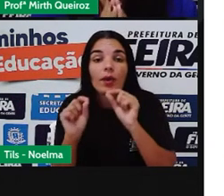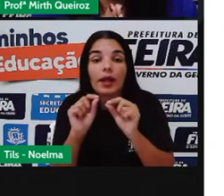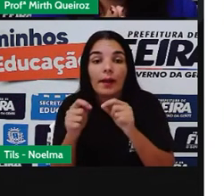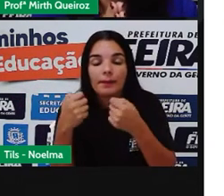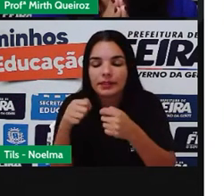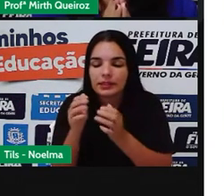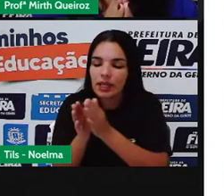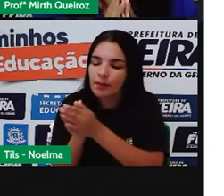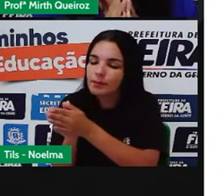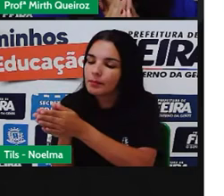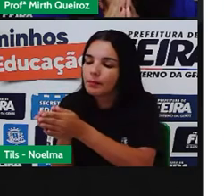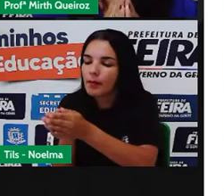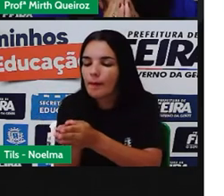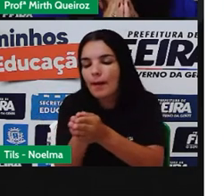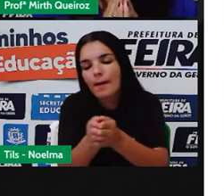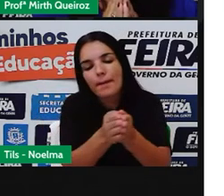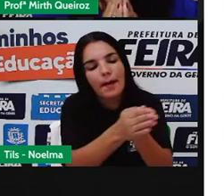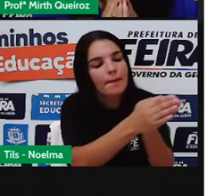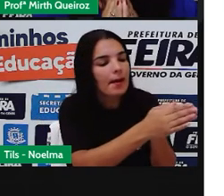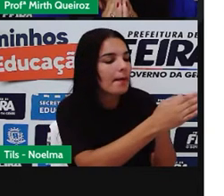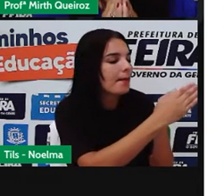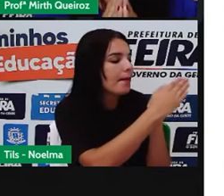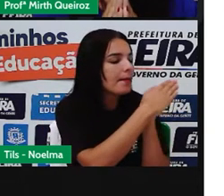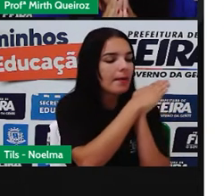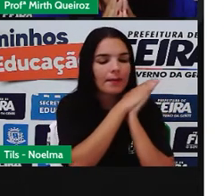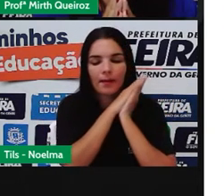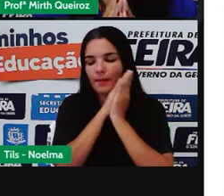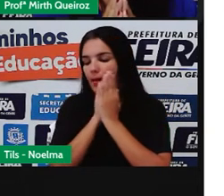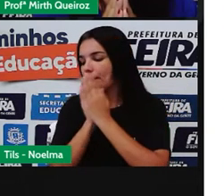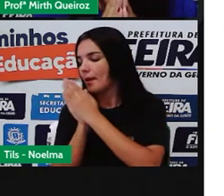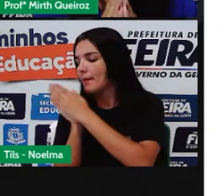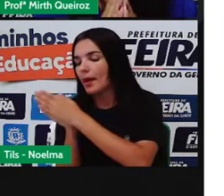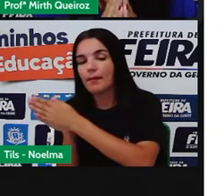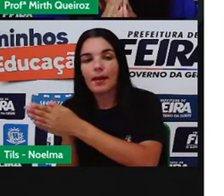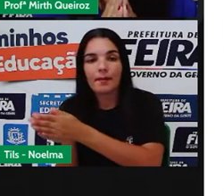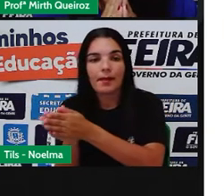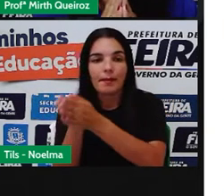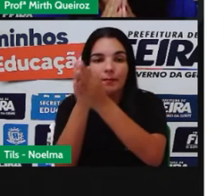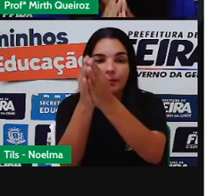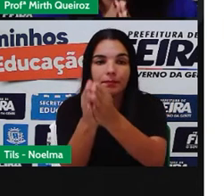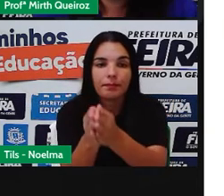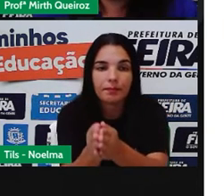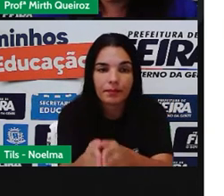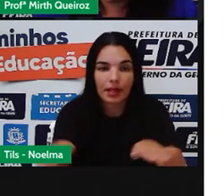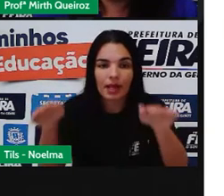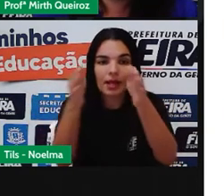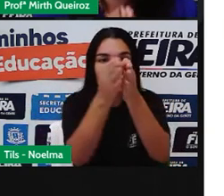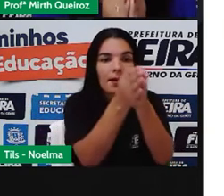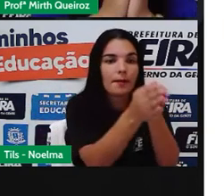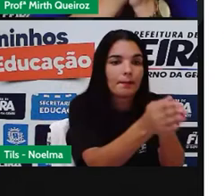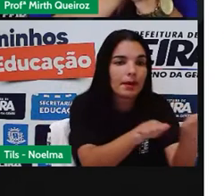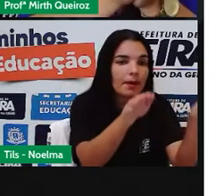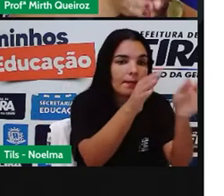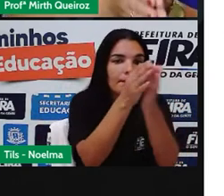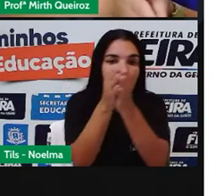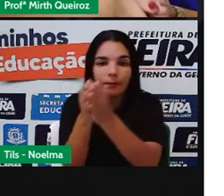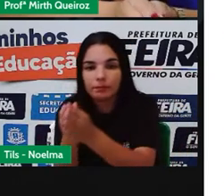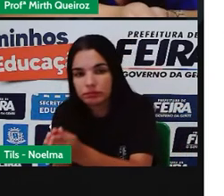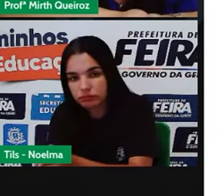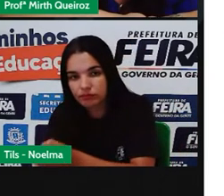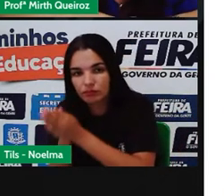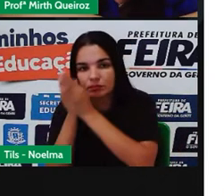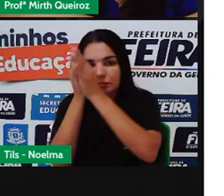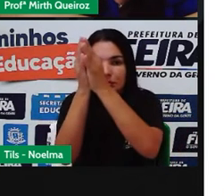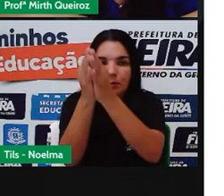percorrer toda a roda passando as suas mãos entre as mãos dos colegas Ela vai passar